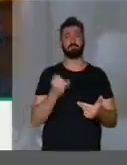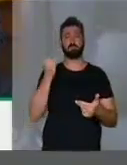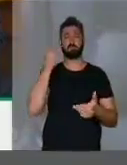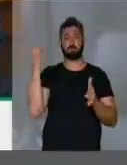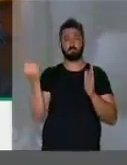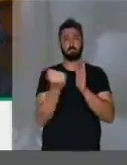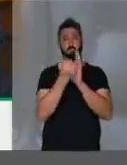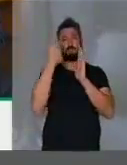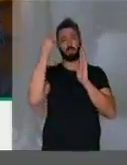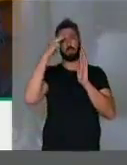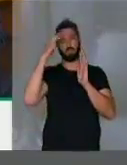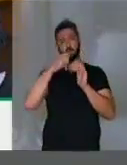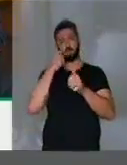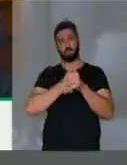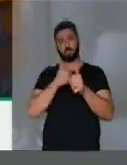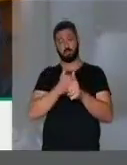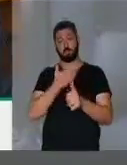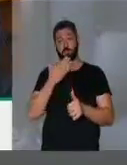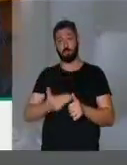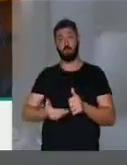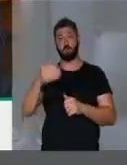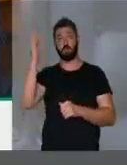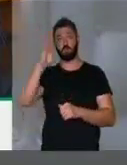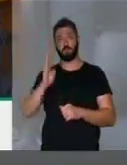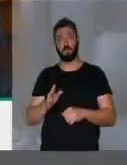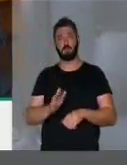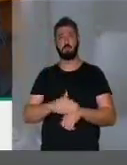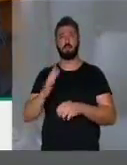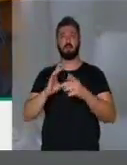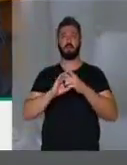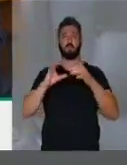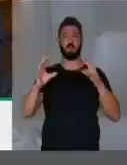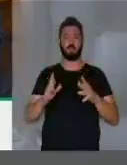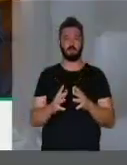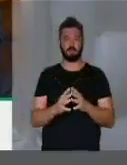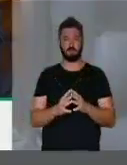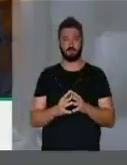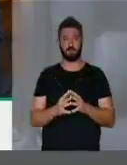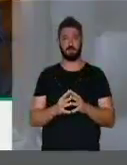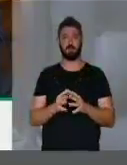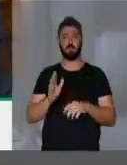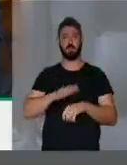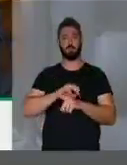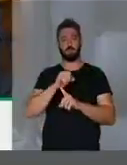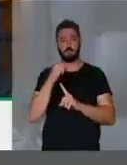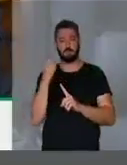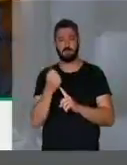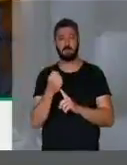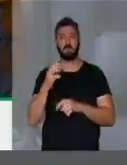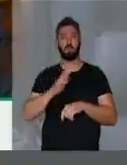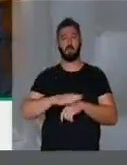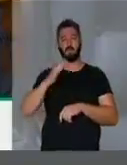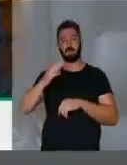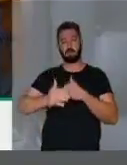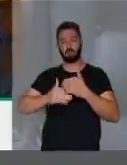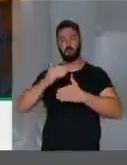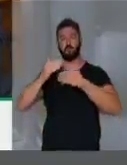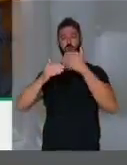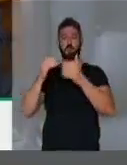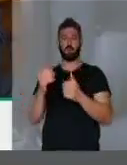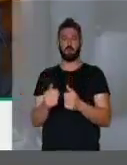e um marco histórico na luta por um Brasil democrático. socialista, progressista,